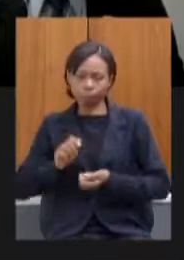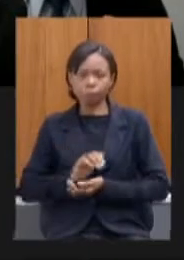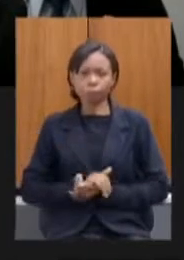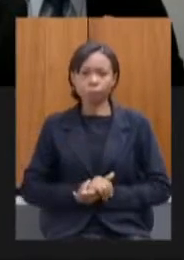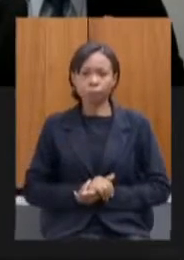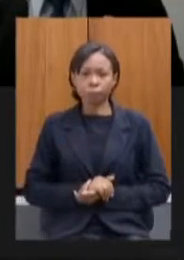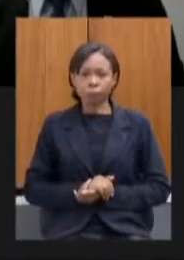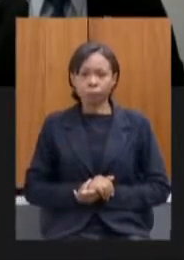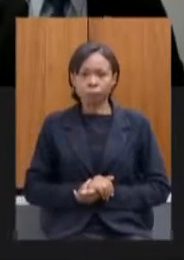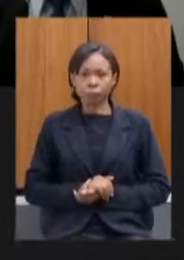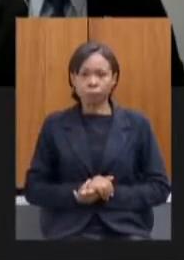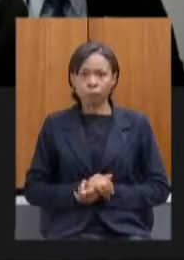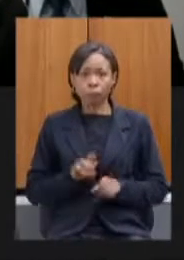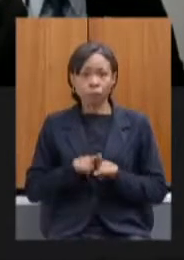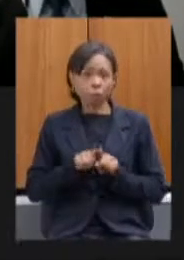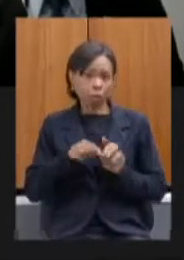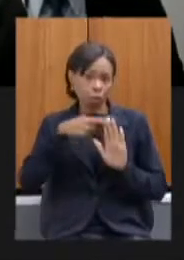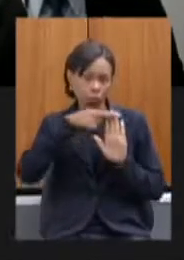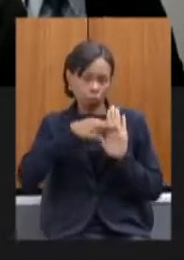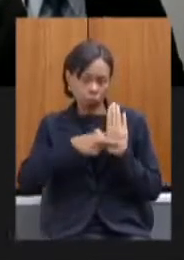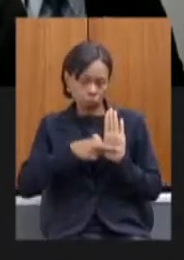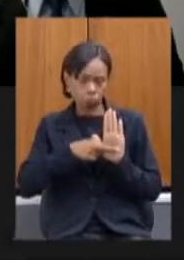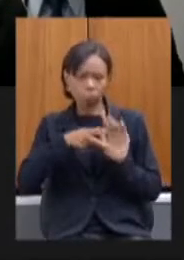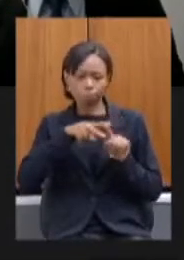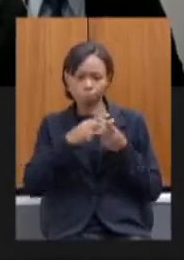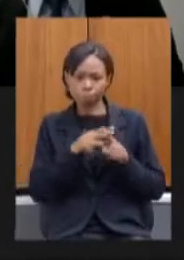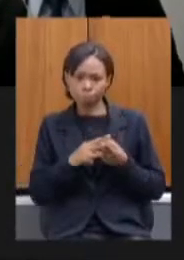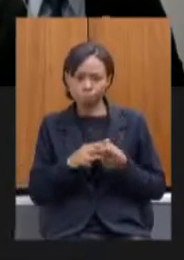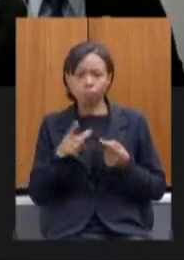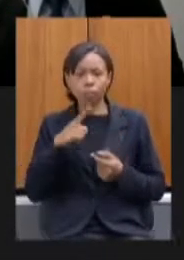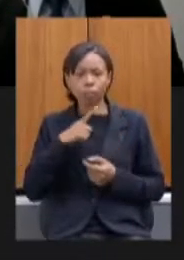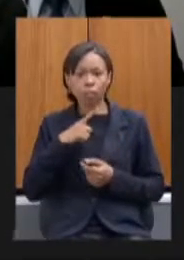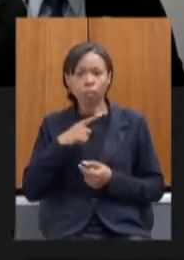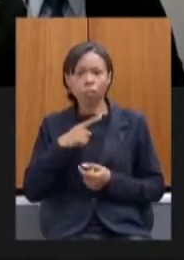a autorregularização como eu falei tivemos aí